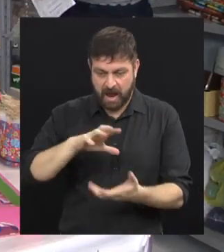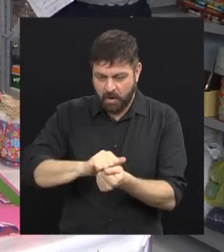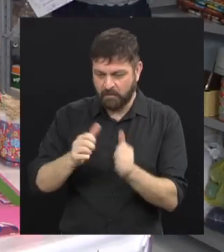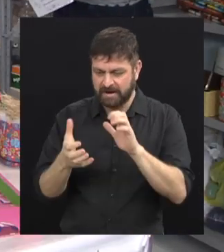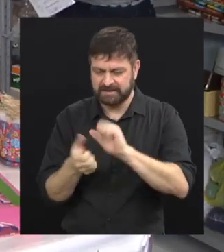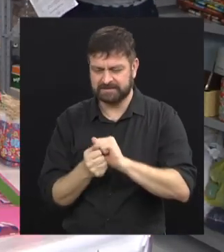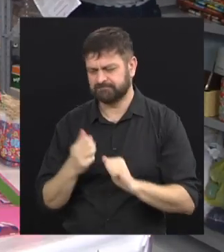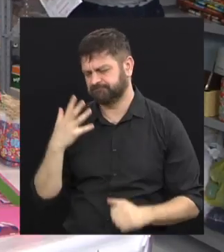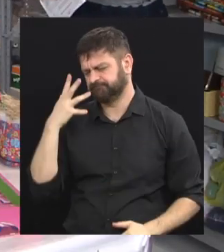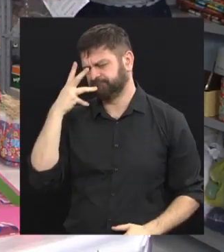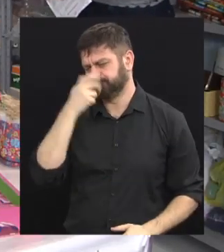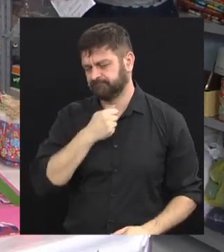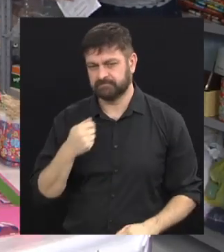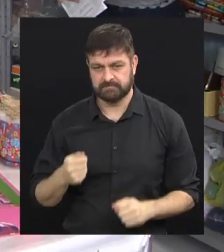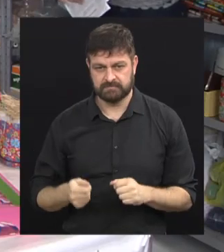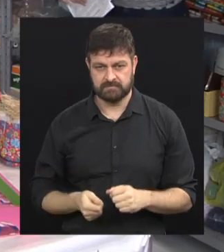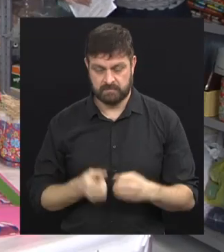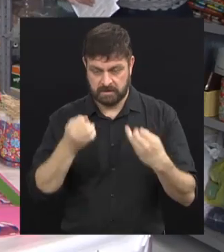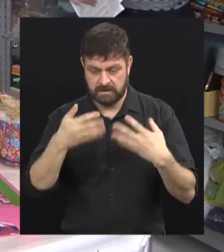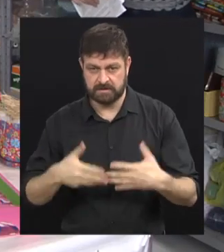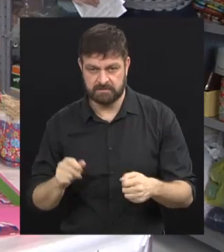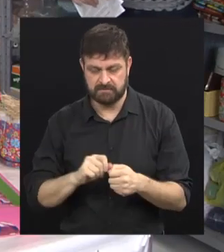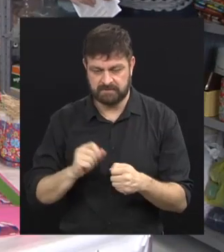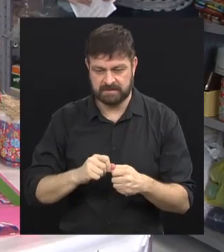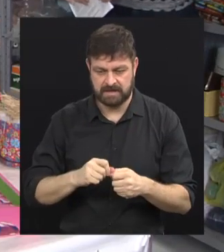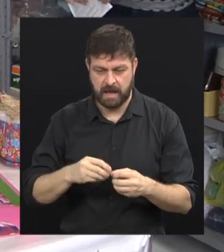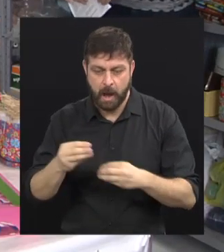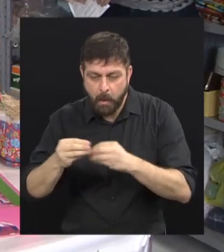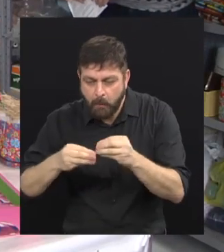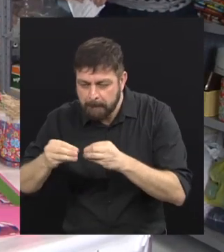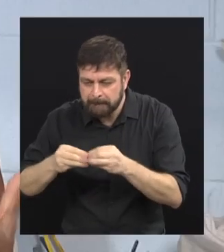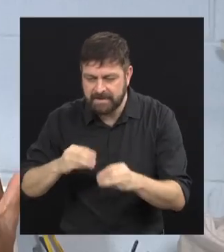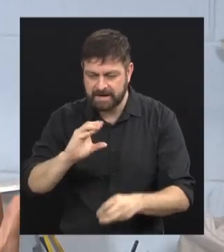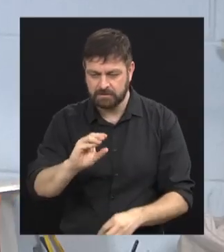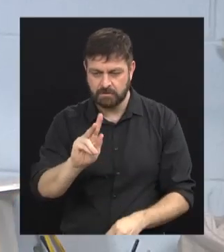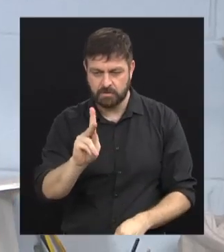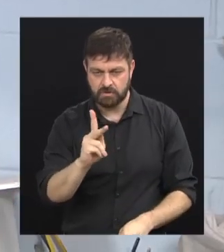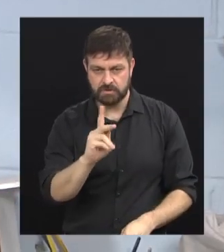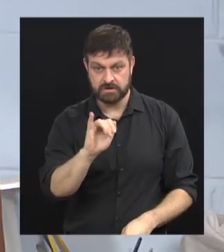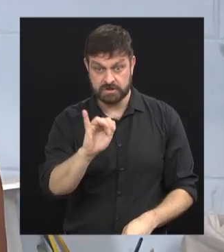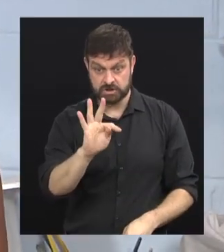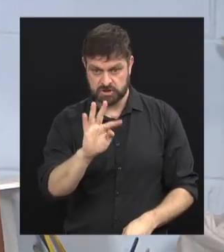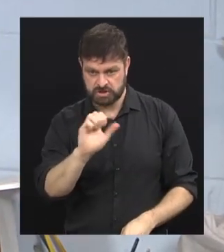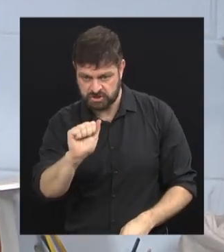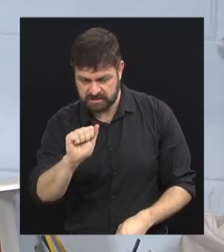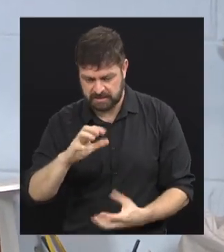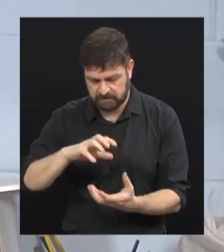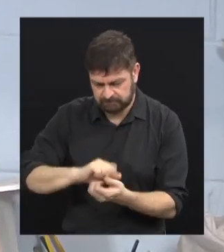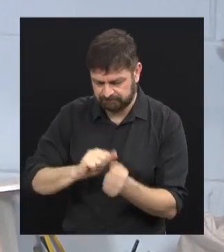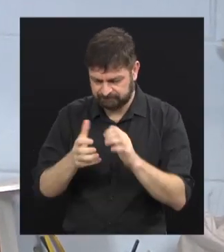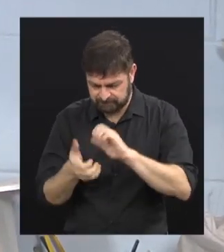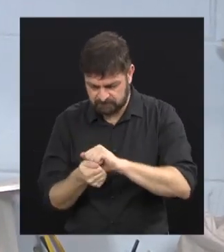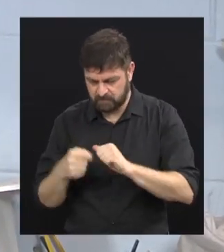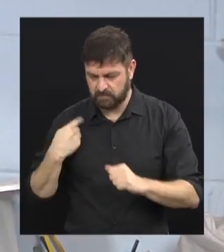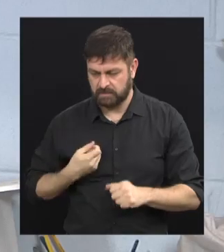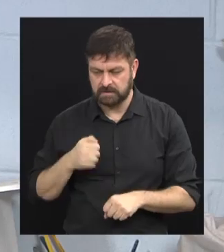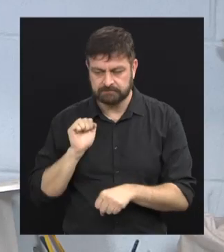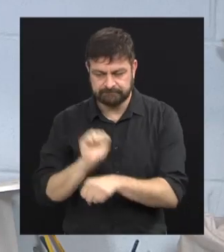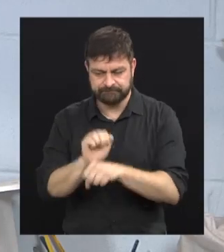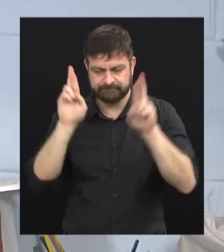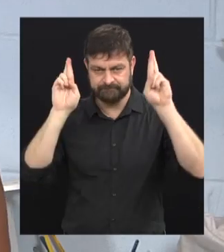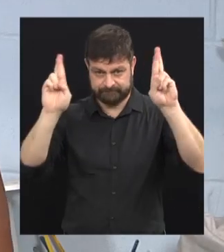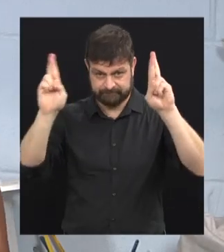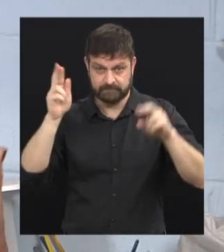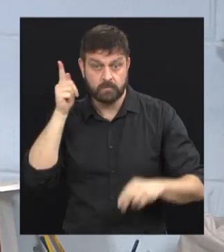artesanatos maravilhosos, que a gente fala que é enchita, né? E é bem regional. E, assim, a gente tem esperança